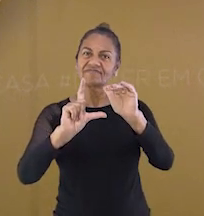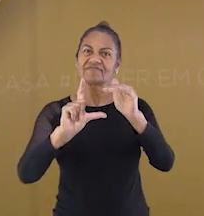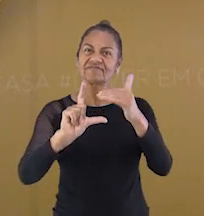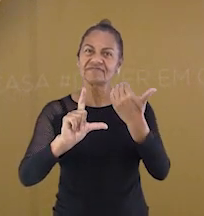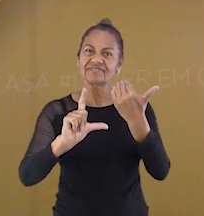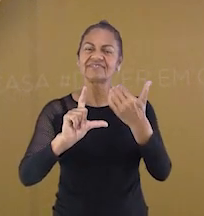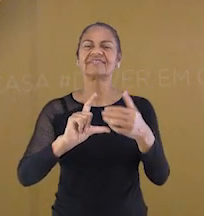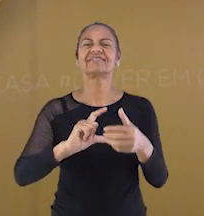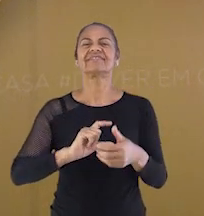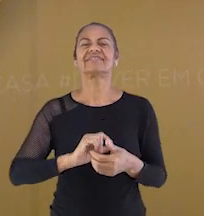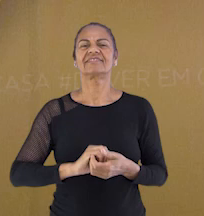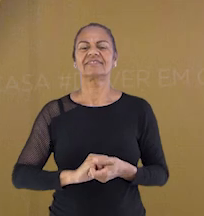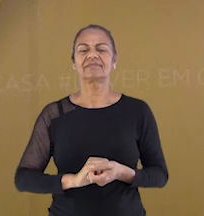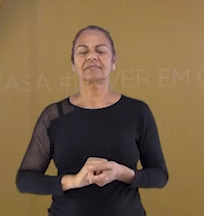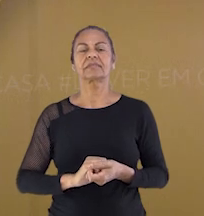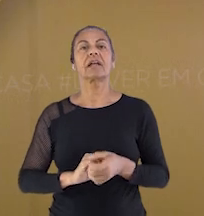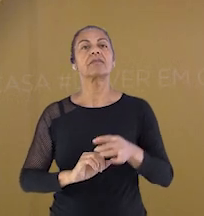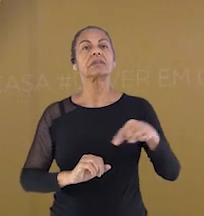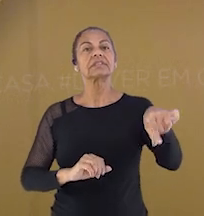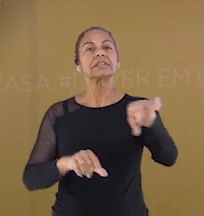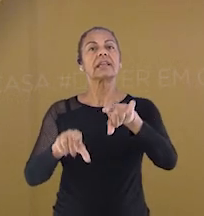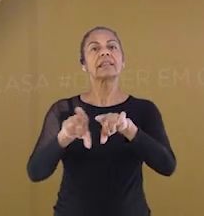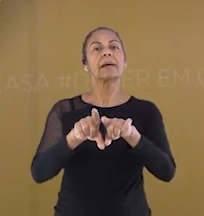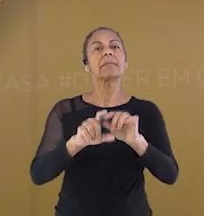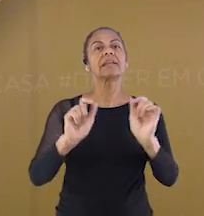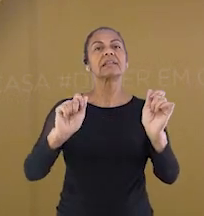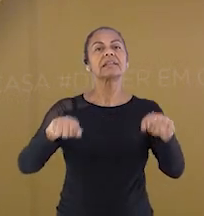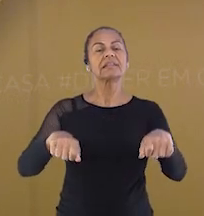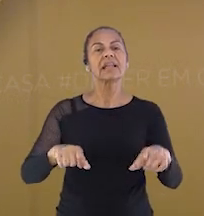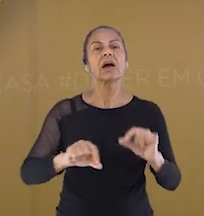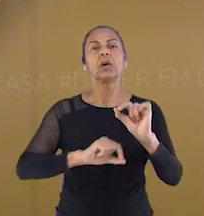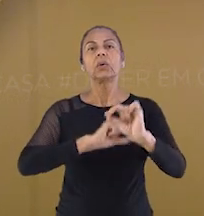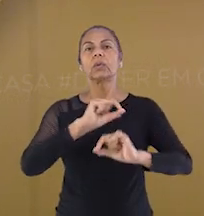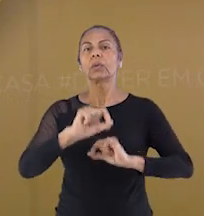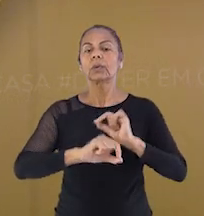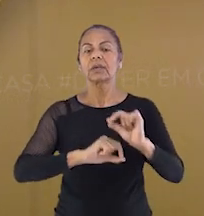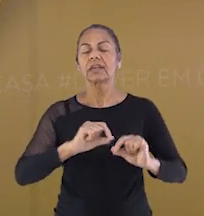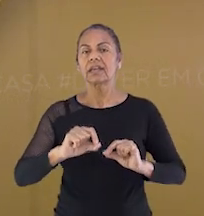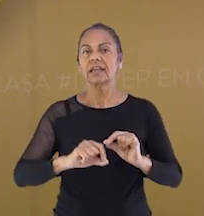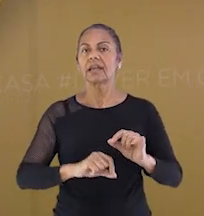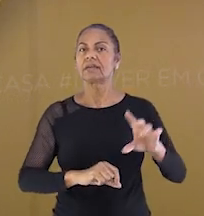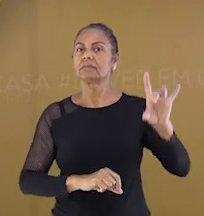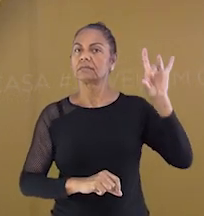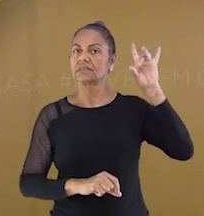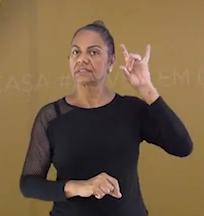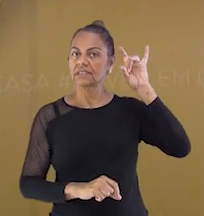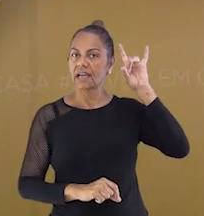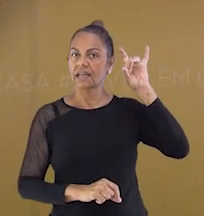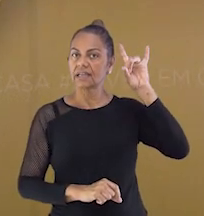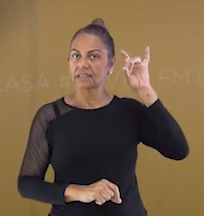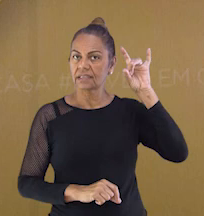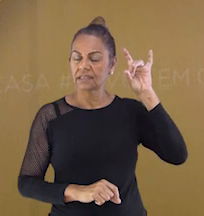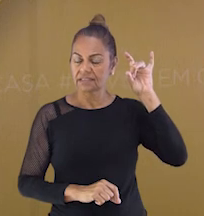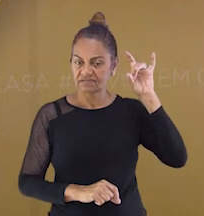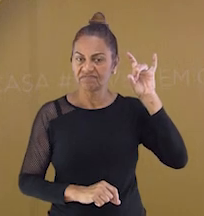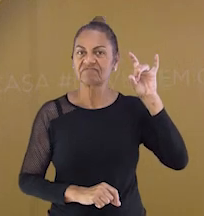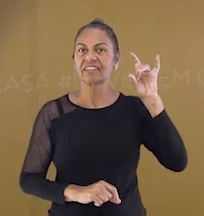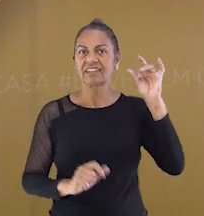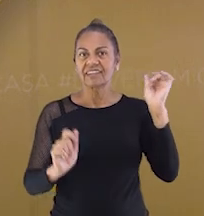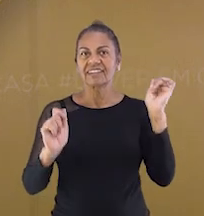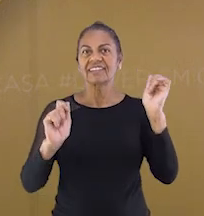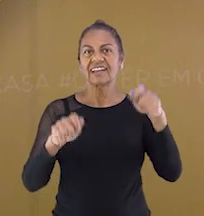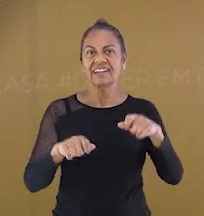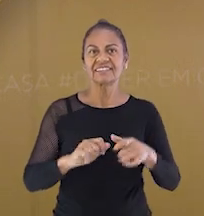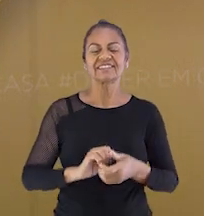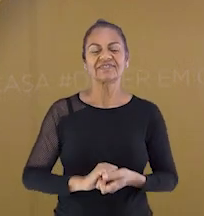aparece aqui na sua tela. Você também pode nos marcar no nosso Instagram, arroba